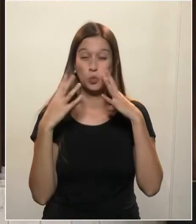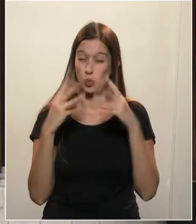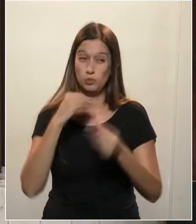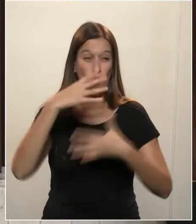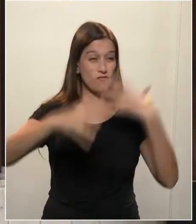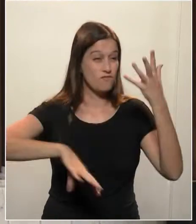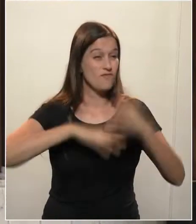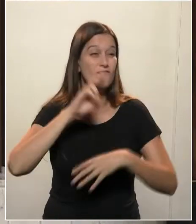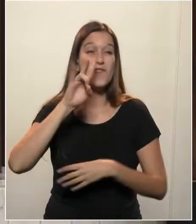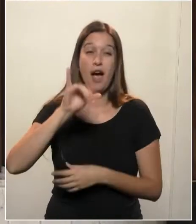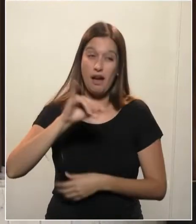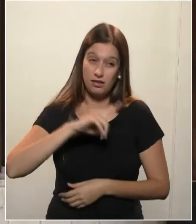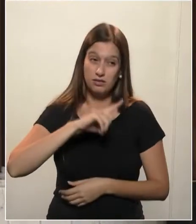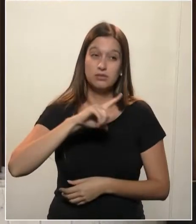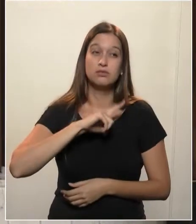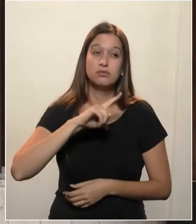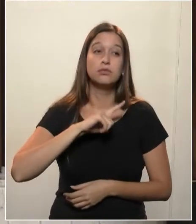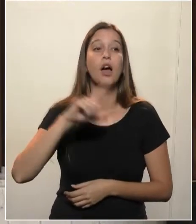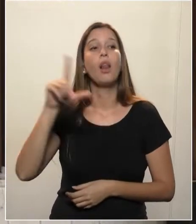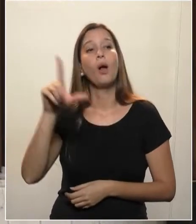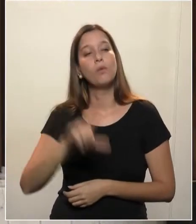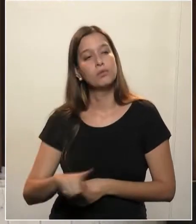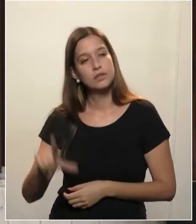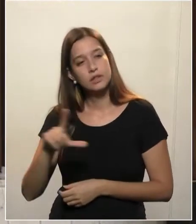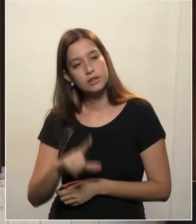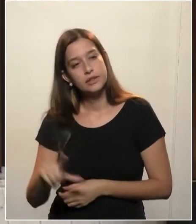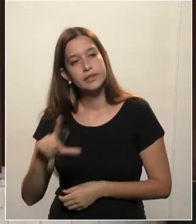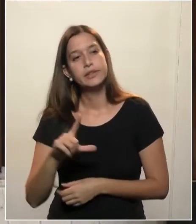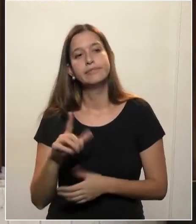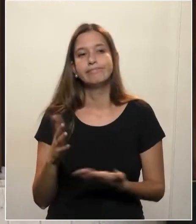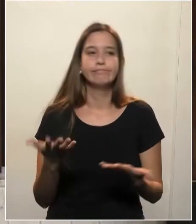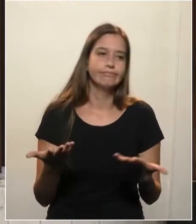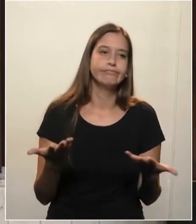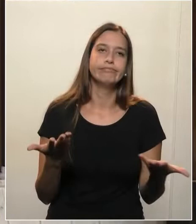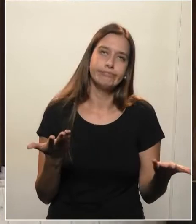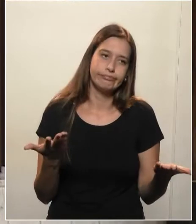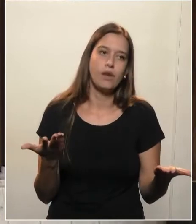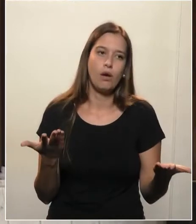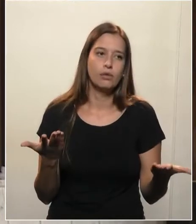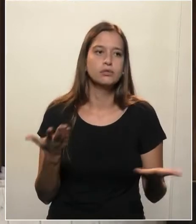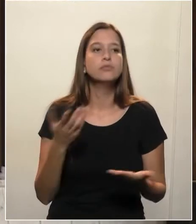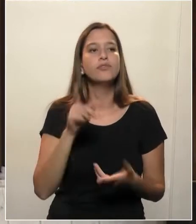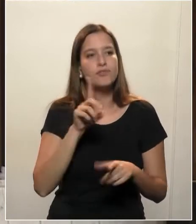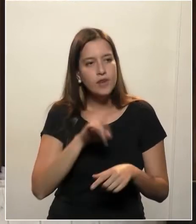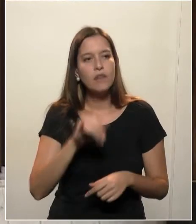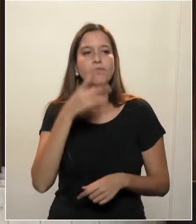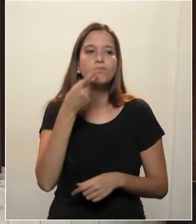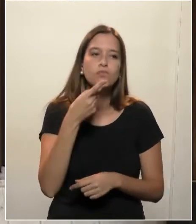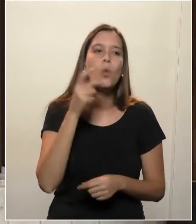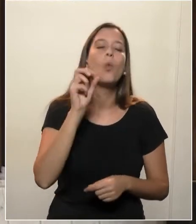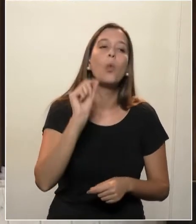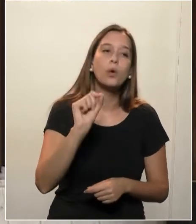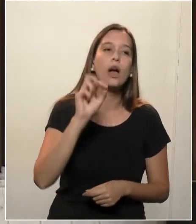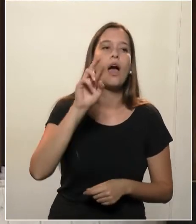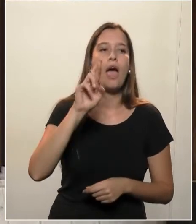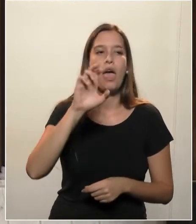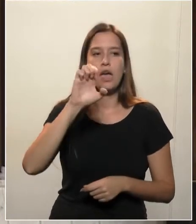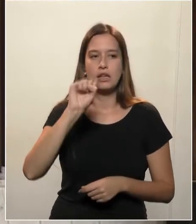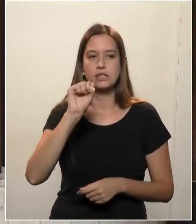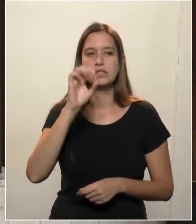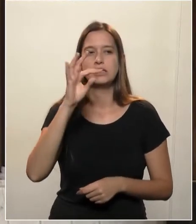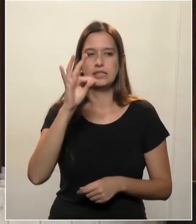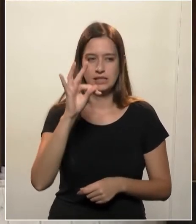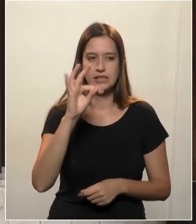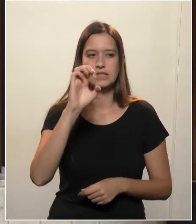Lógico que essas medidas de restrição, e quando estou falando em medidas de restrição, isso envolve o governo federal, é mais até do governo